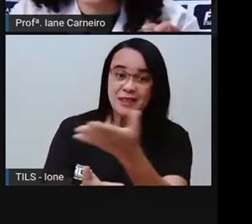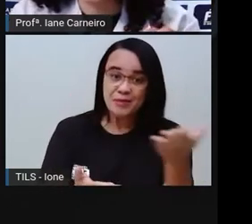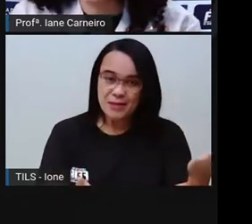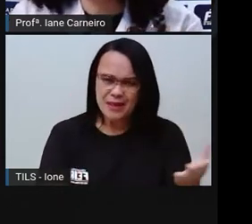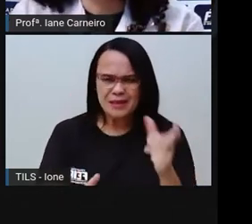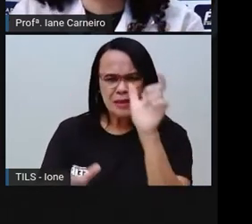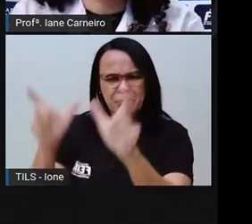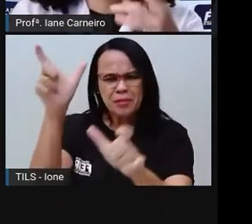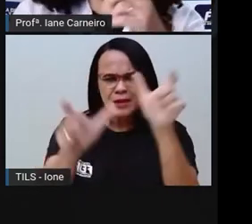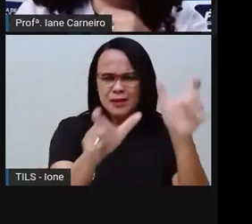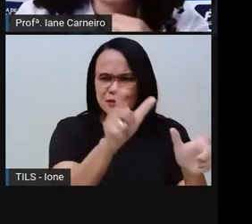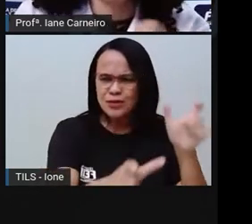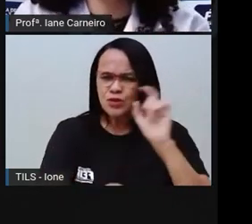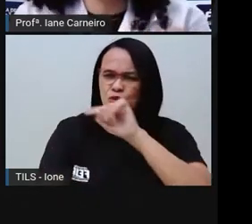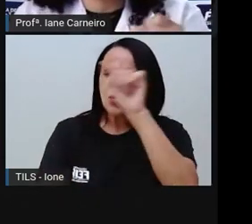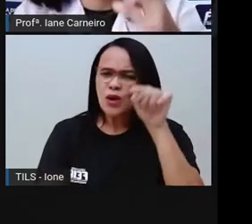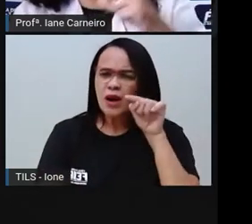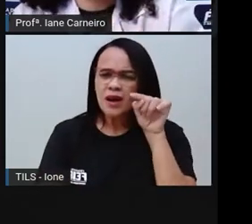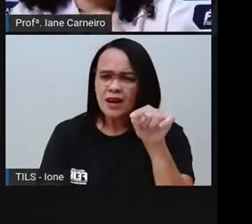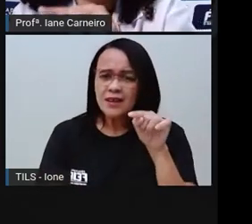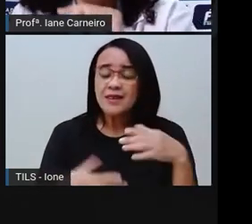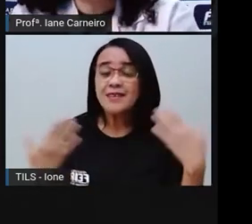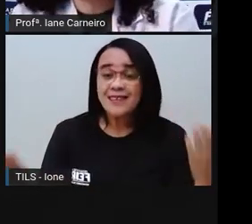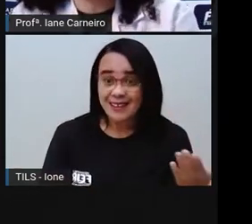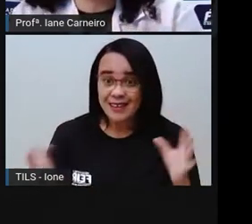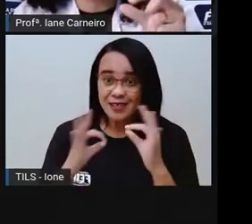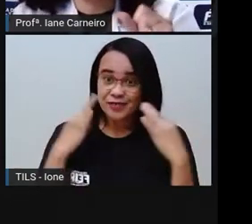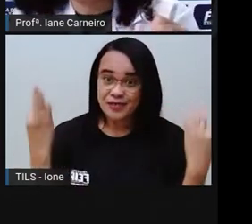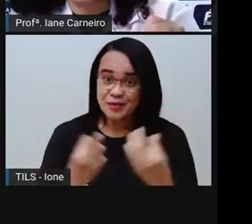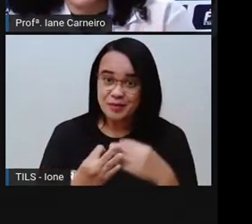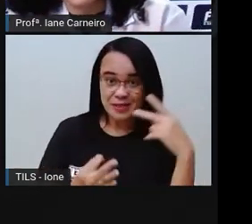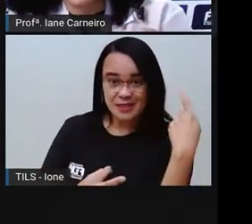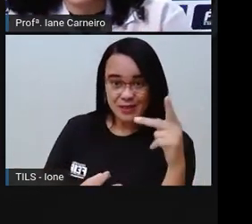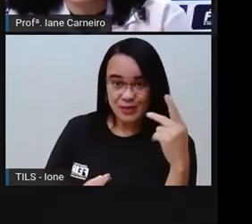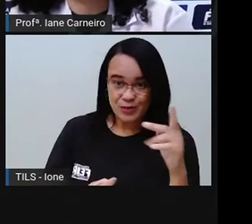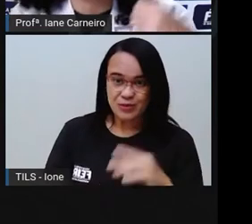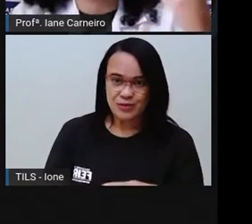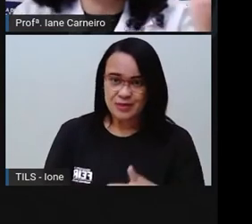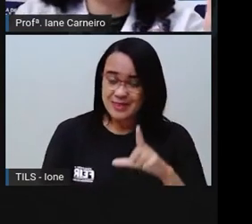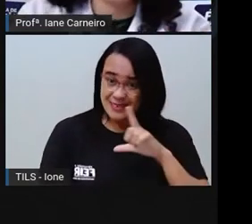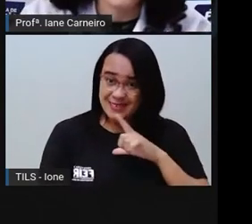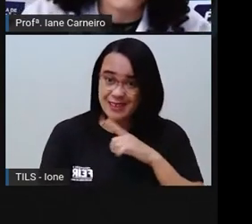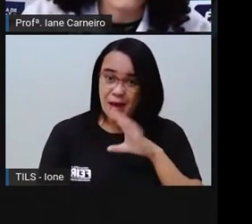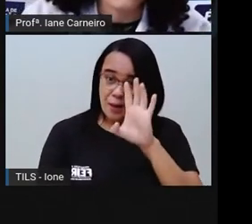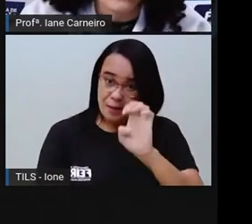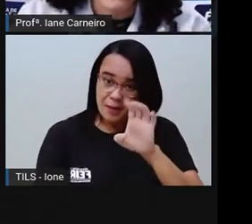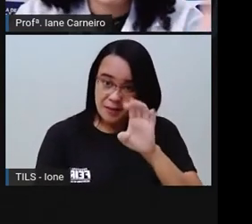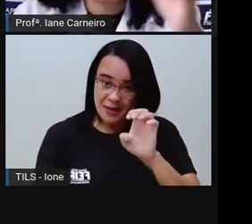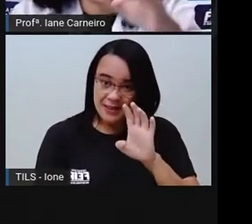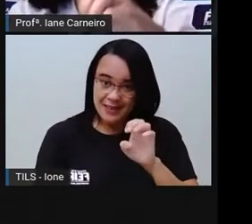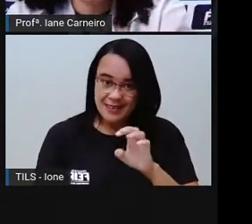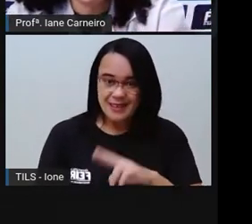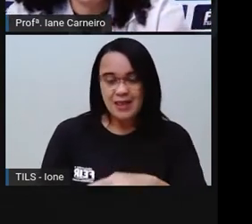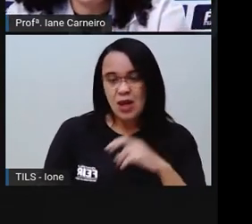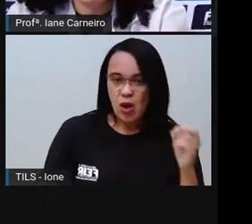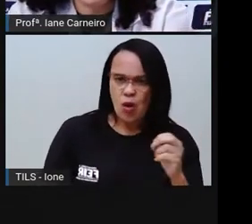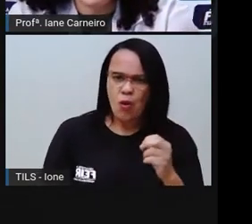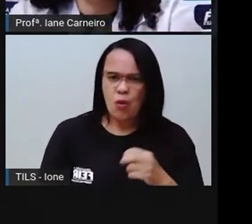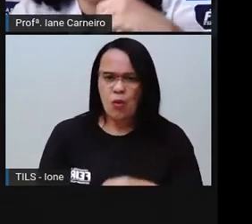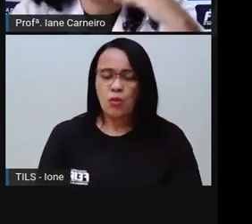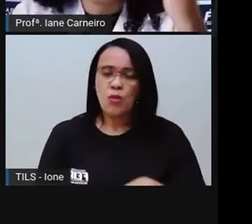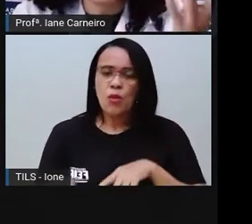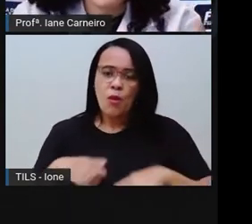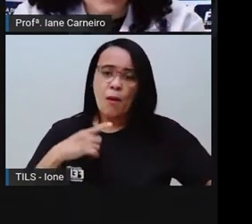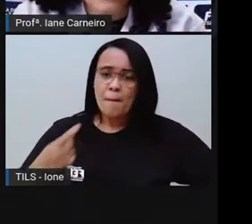pessoas, né? Então, tem esse menininho aí. Na sua família tem alguma criancinha, assim, pequena? É seu irmão mais novo? É seu primo?